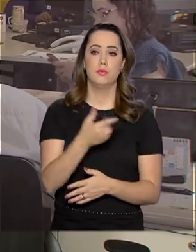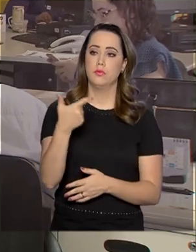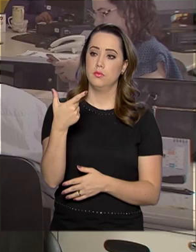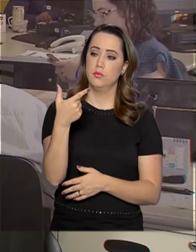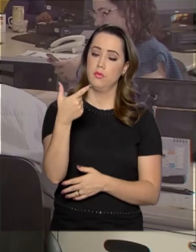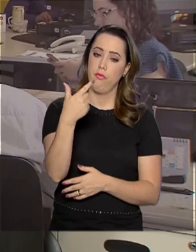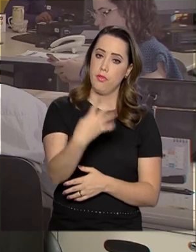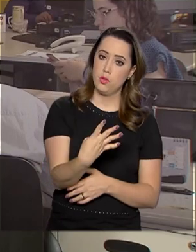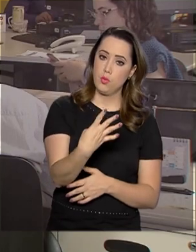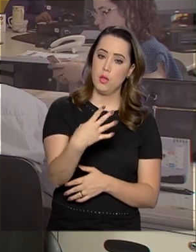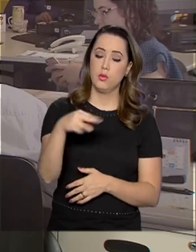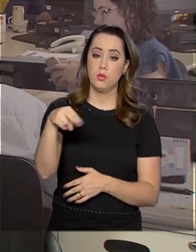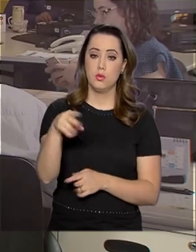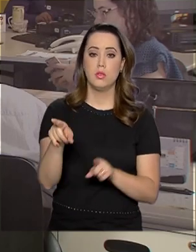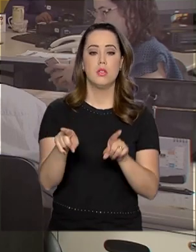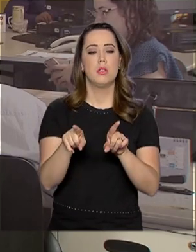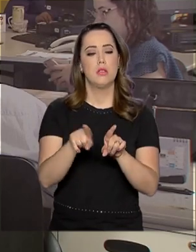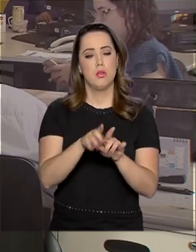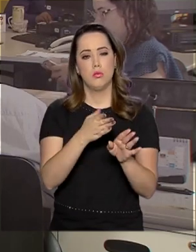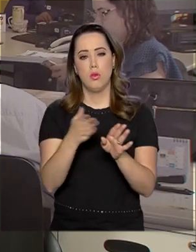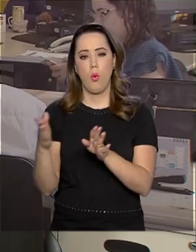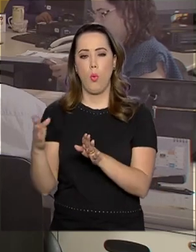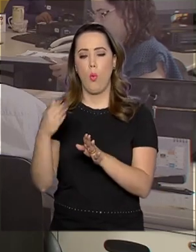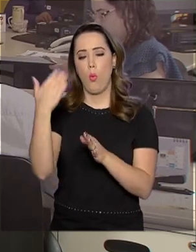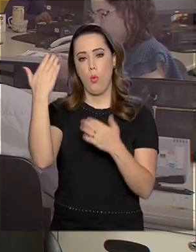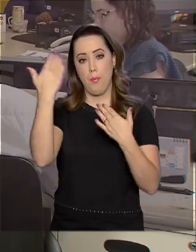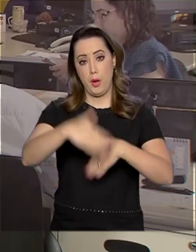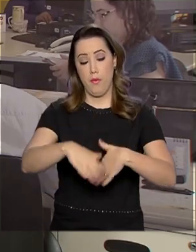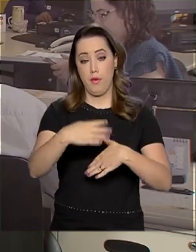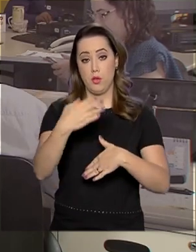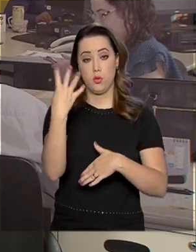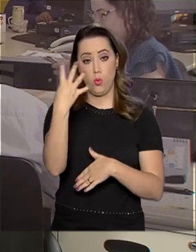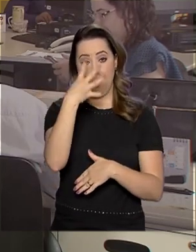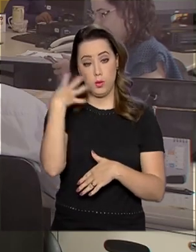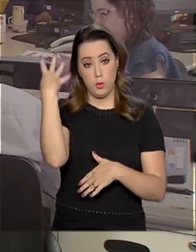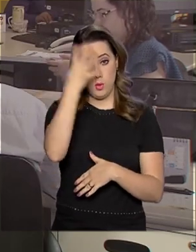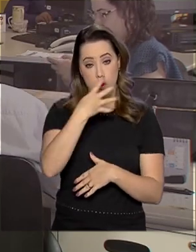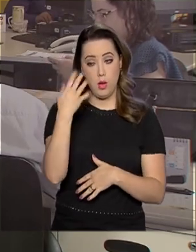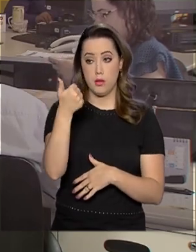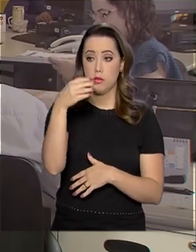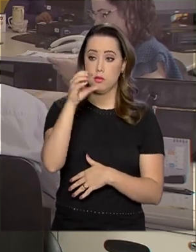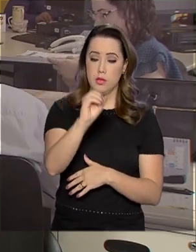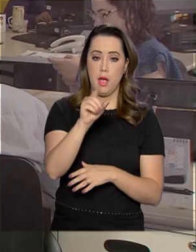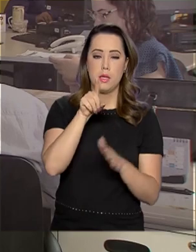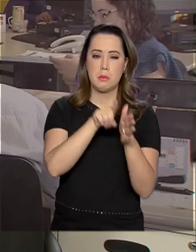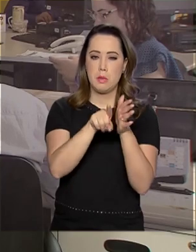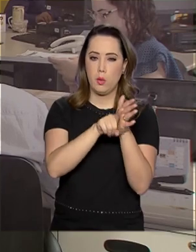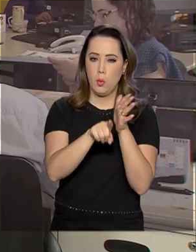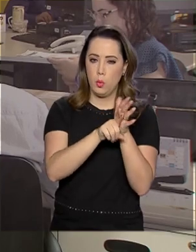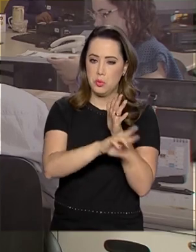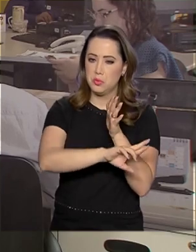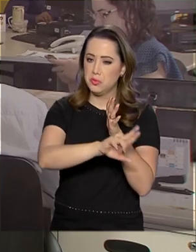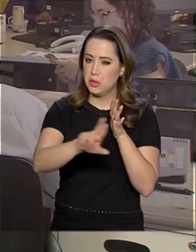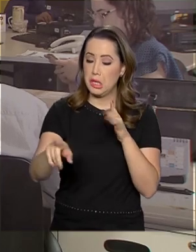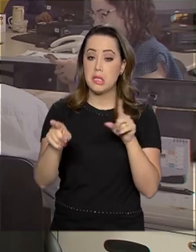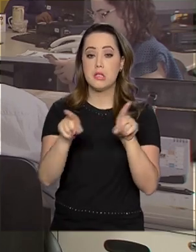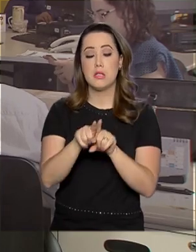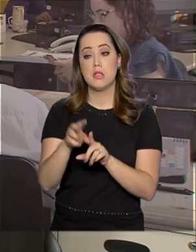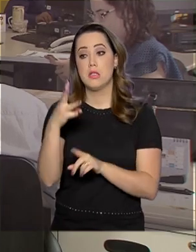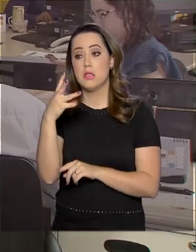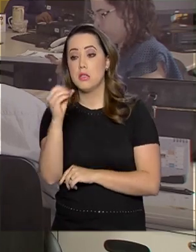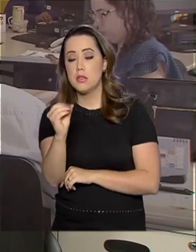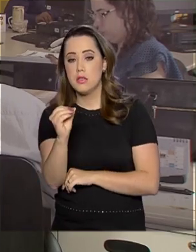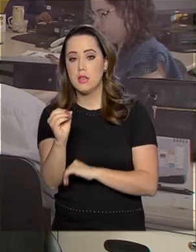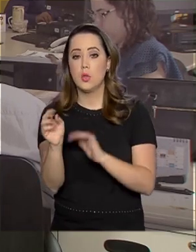24 de novembro e tem duração de 4 horas e é composta por 10 questões de formação geral e 30 questões de